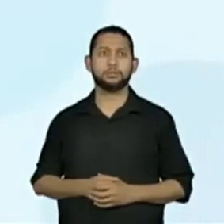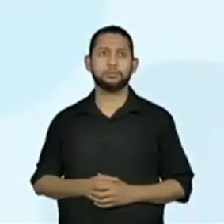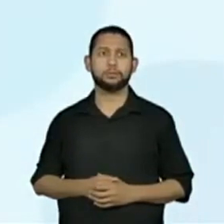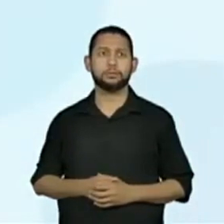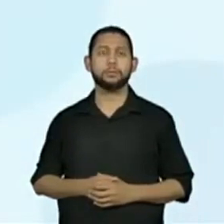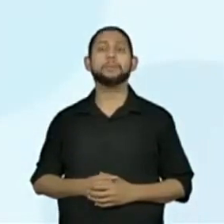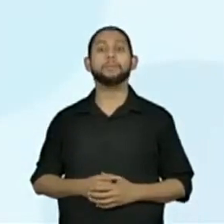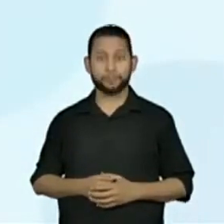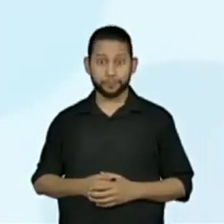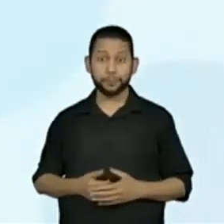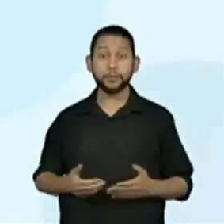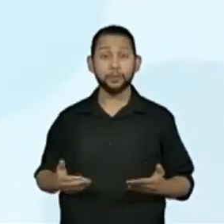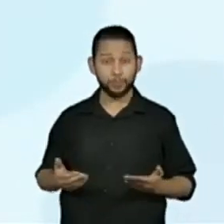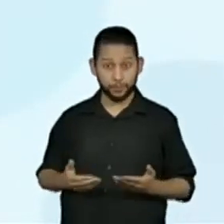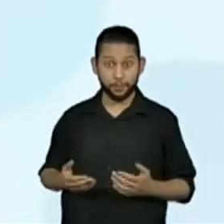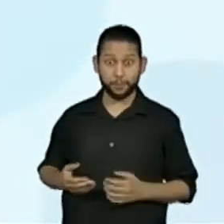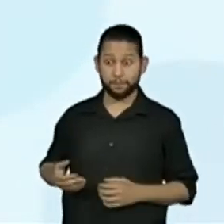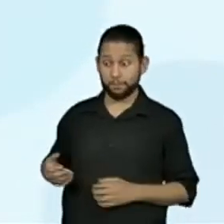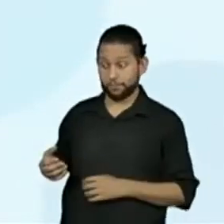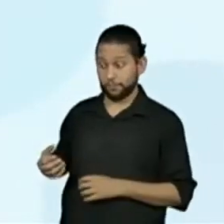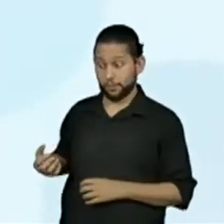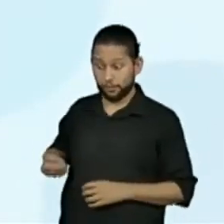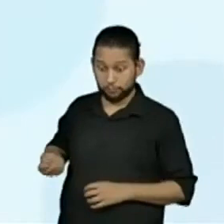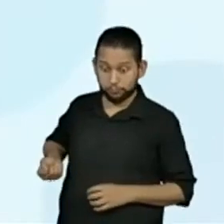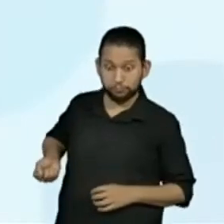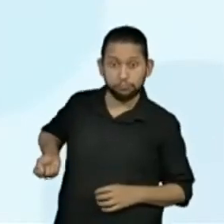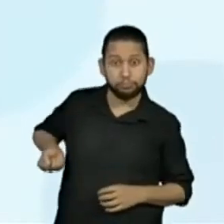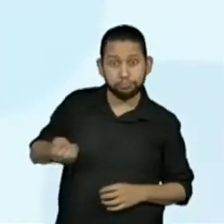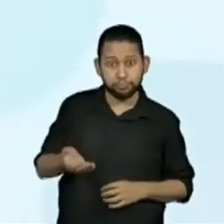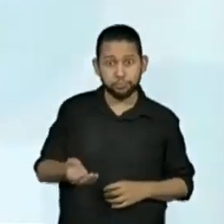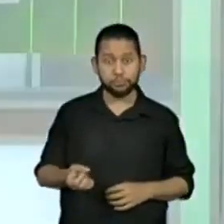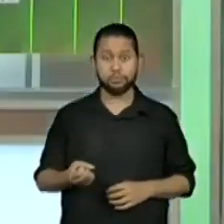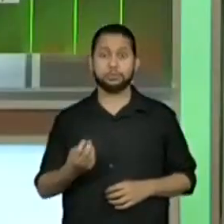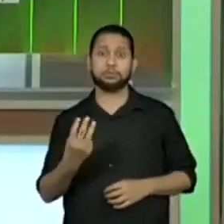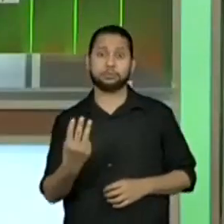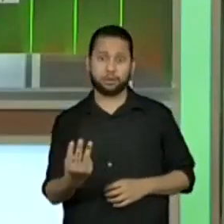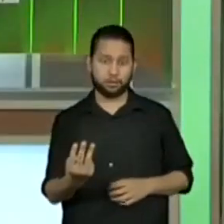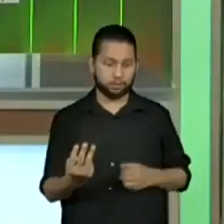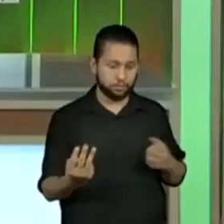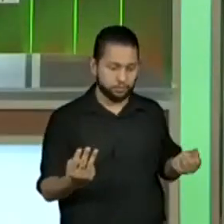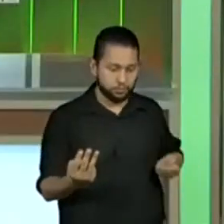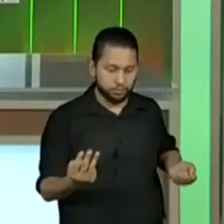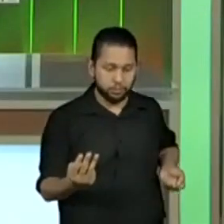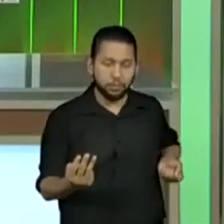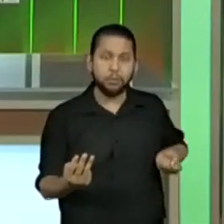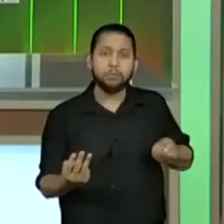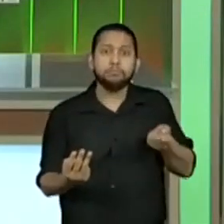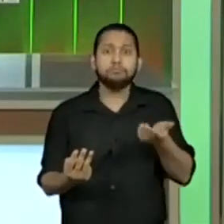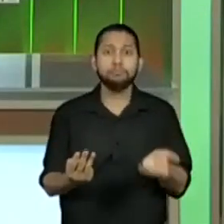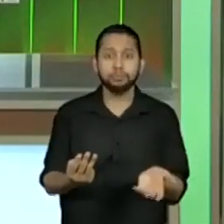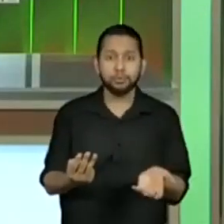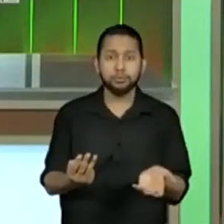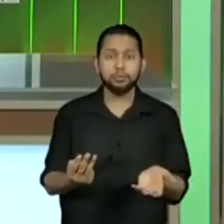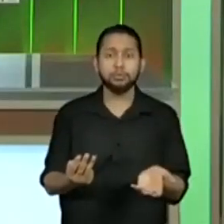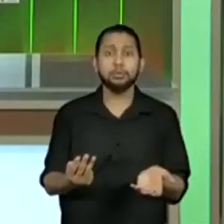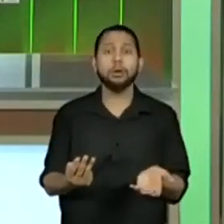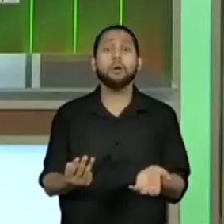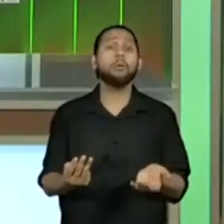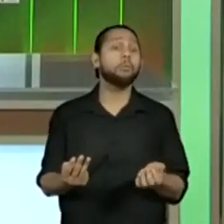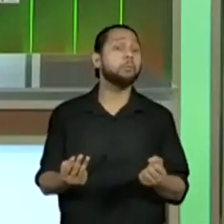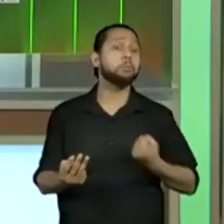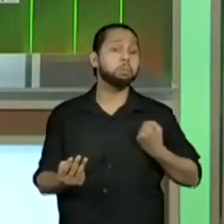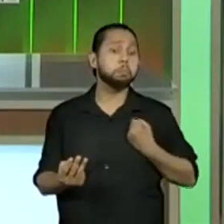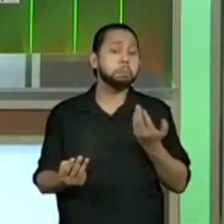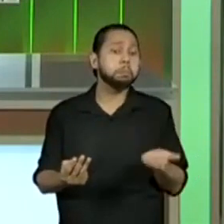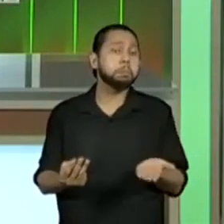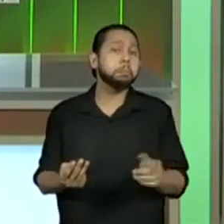Se o primeiro dado cair com a face 3 voltada para cima, o segundo dado deve cair com qual face